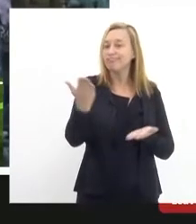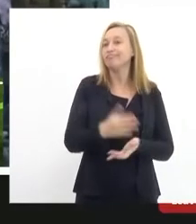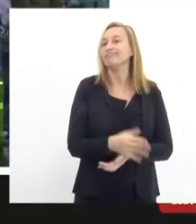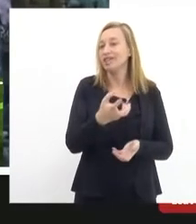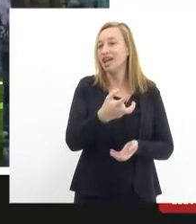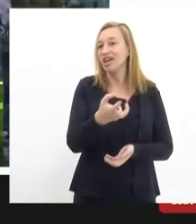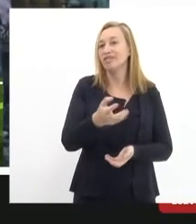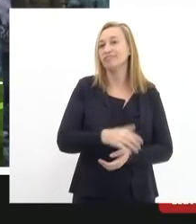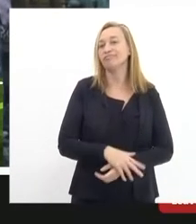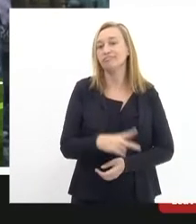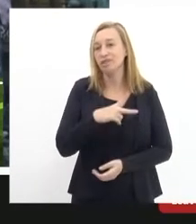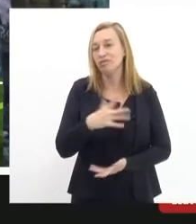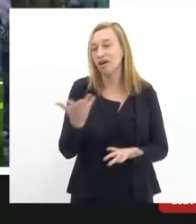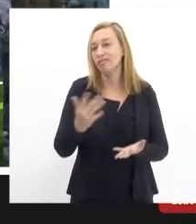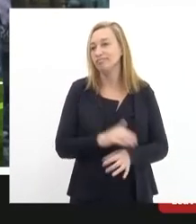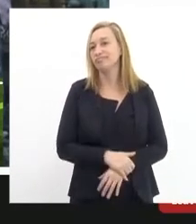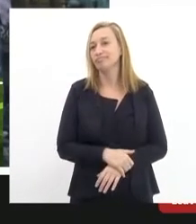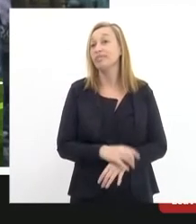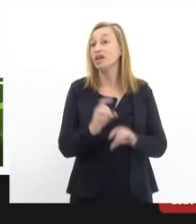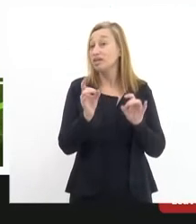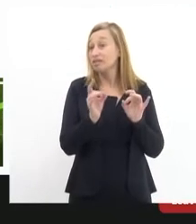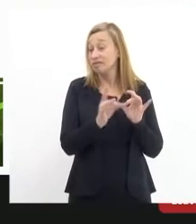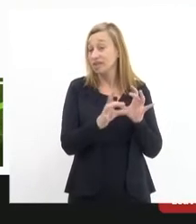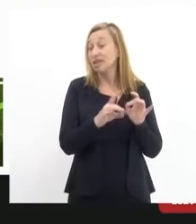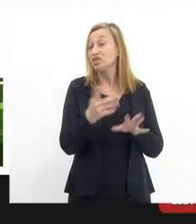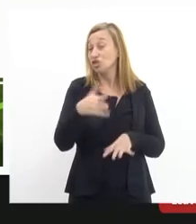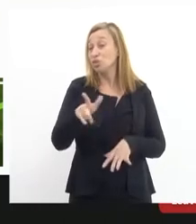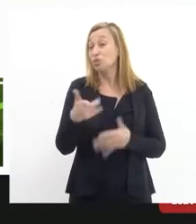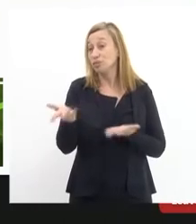agora teve essa outra. A privatização de novo.